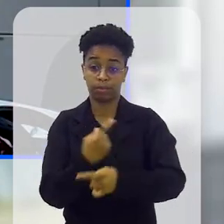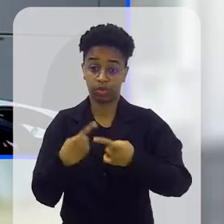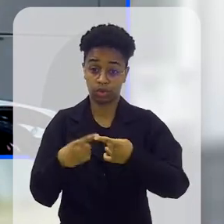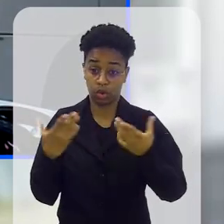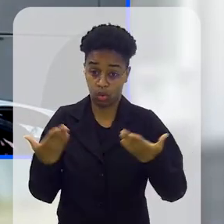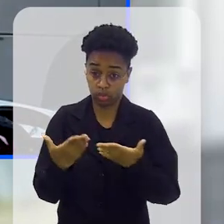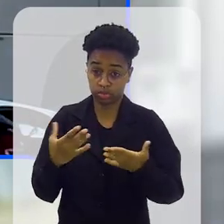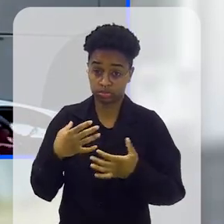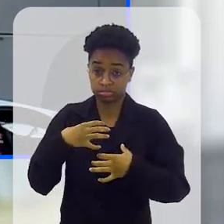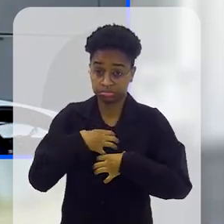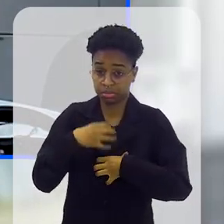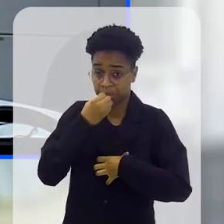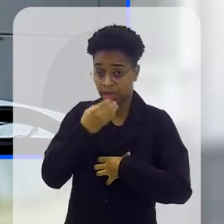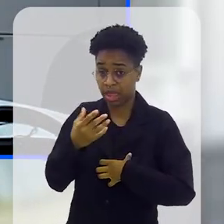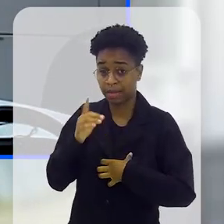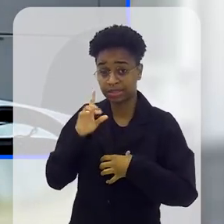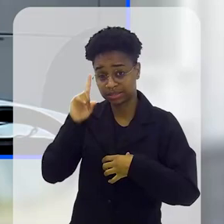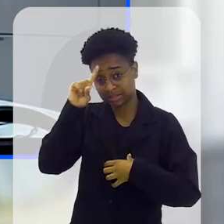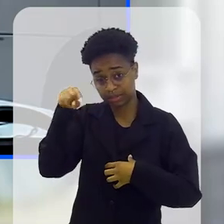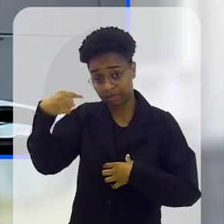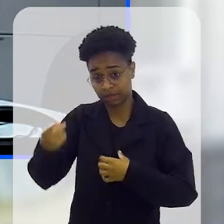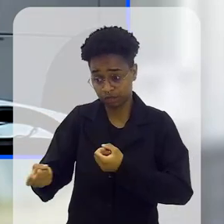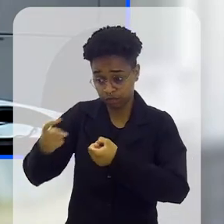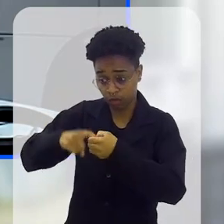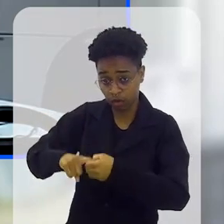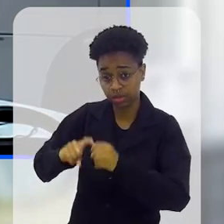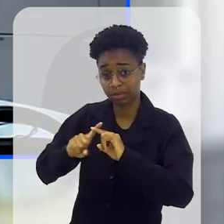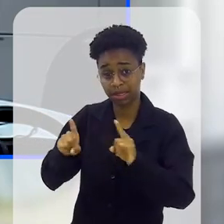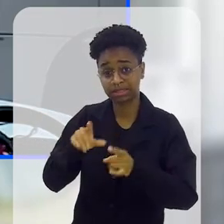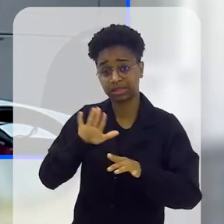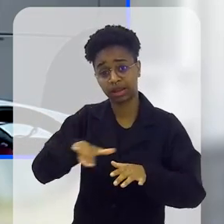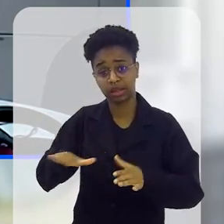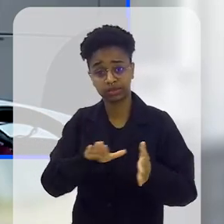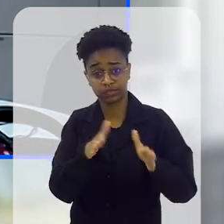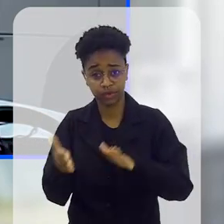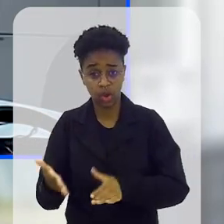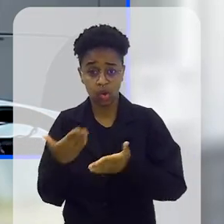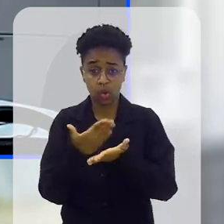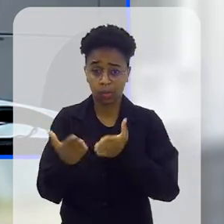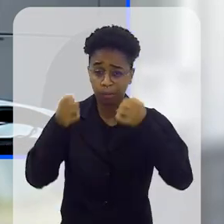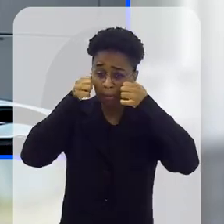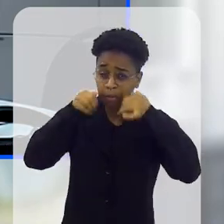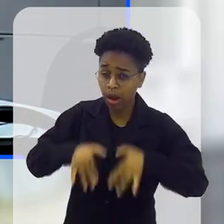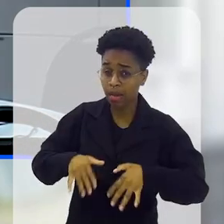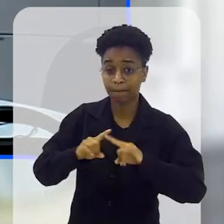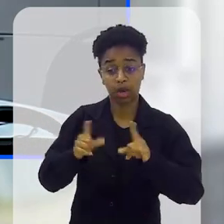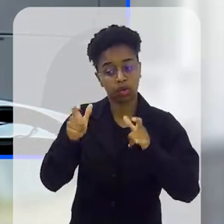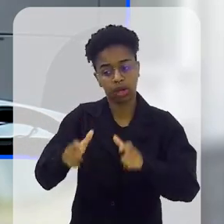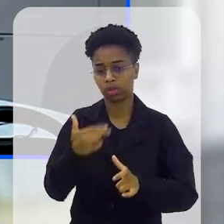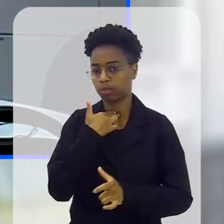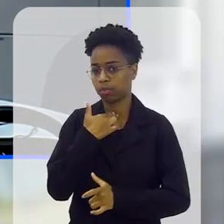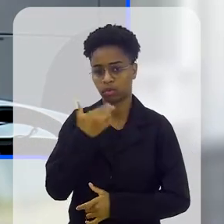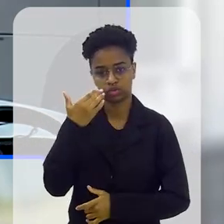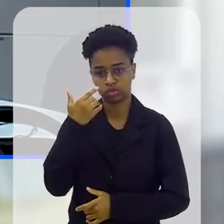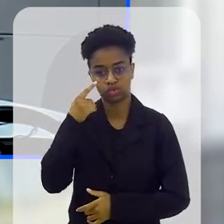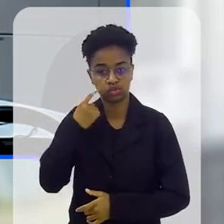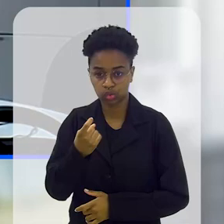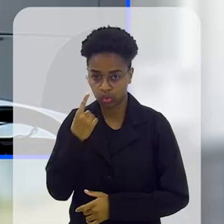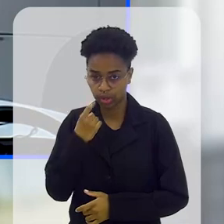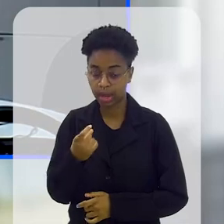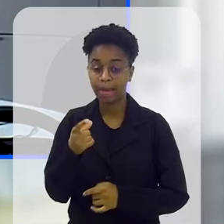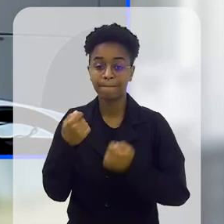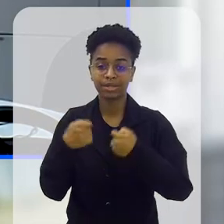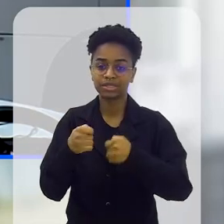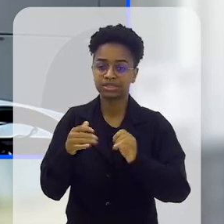com a Mariazinha, pode ser que na semana que vem, quando ele retorne, a Mariazinha não esteja mais aqui, ele comece a chorar. Aqui não é lugar de choro,